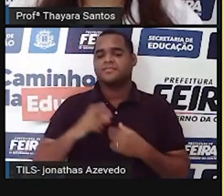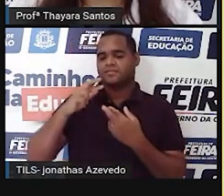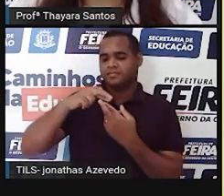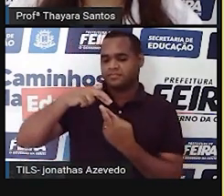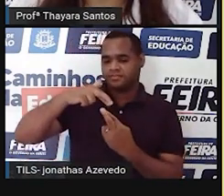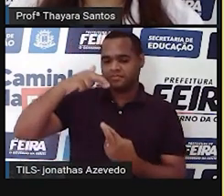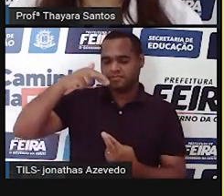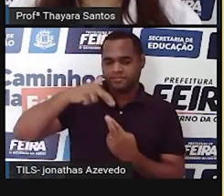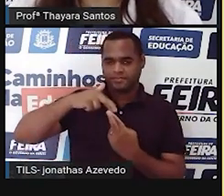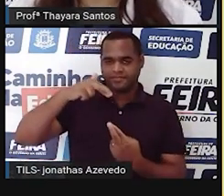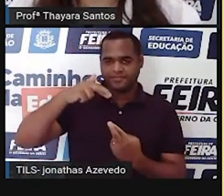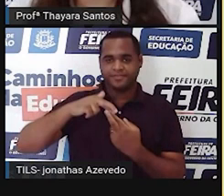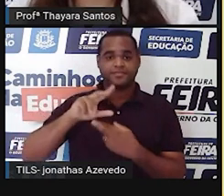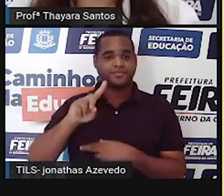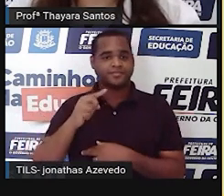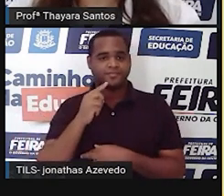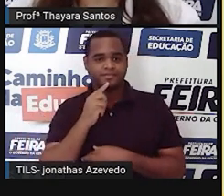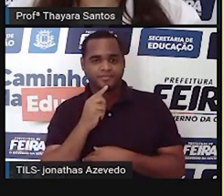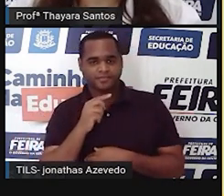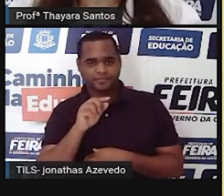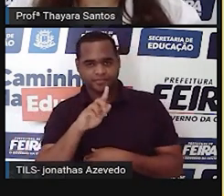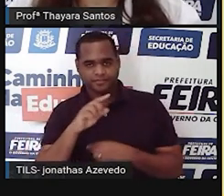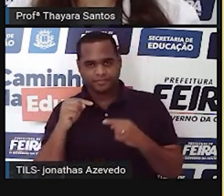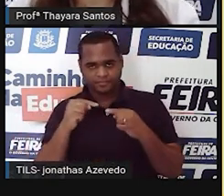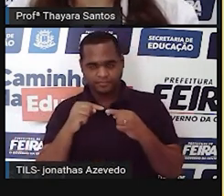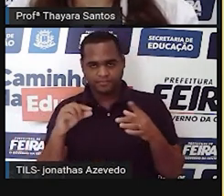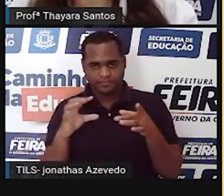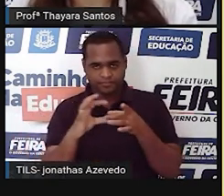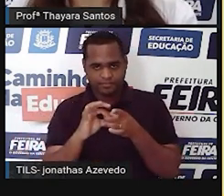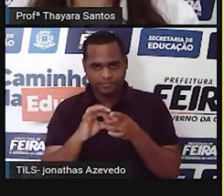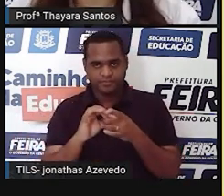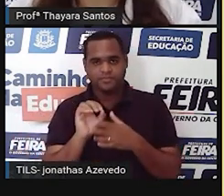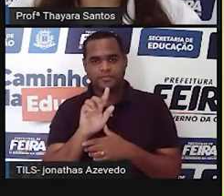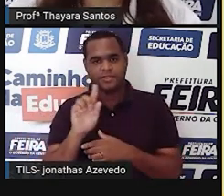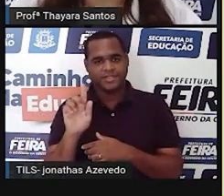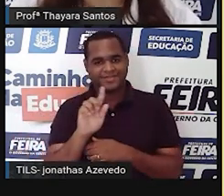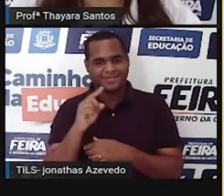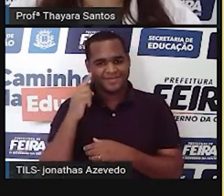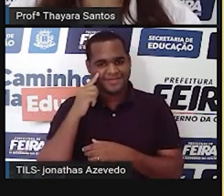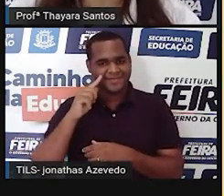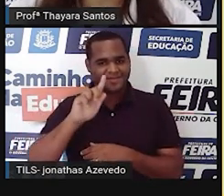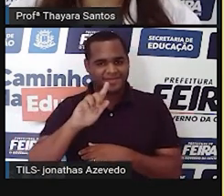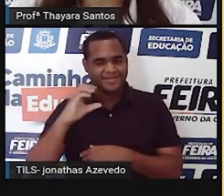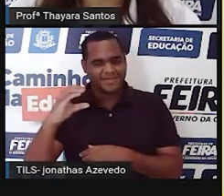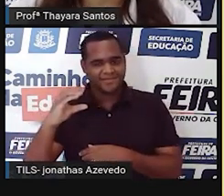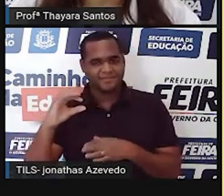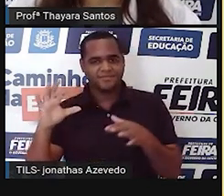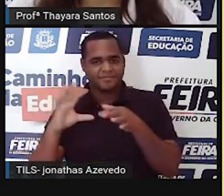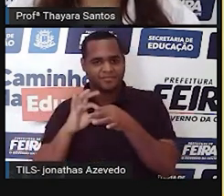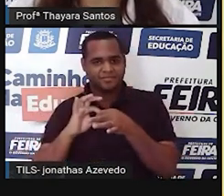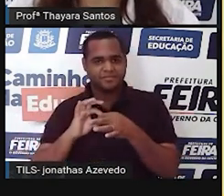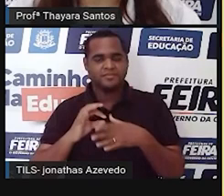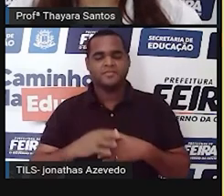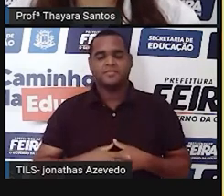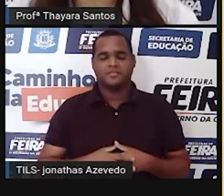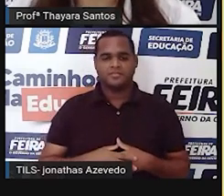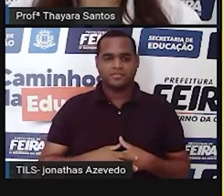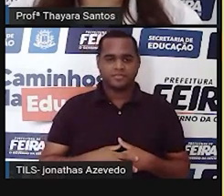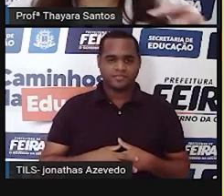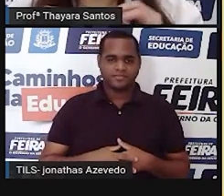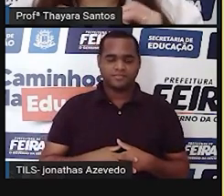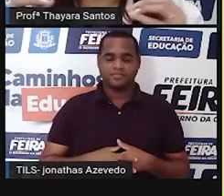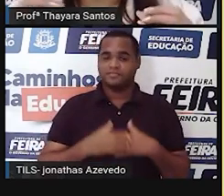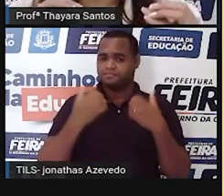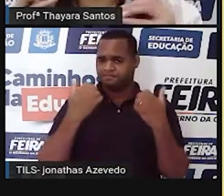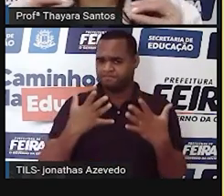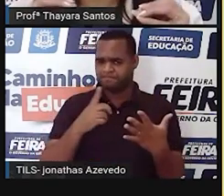A guanina, ela só consegue se ligar à citosina, e a citosina também só consegue se ligar à guanina. Então, a gente sempre vai